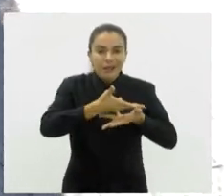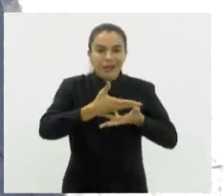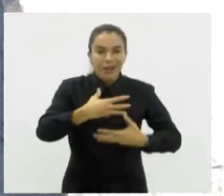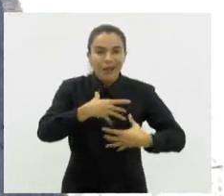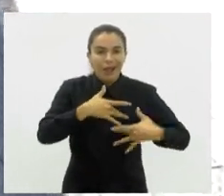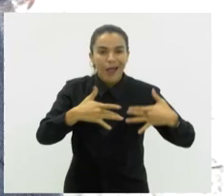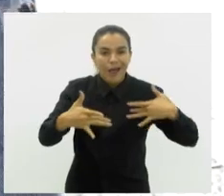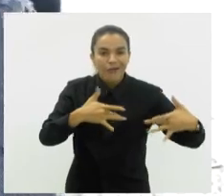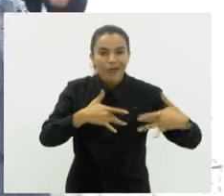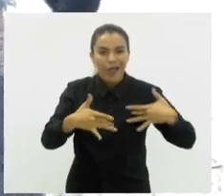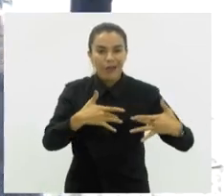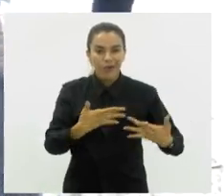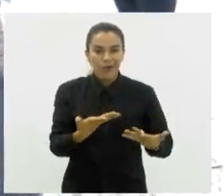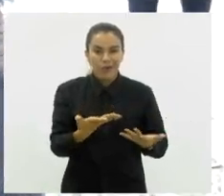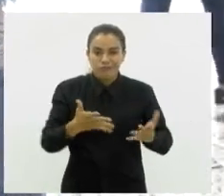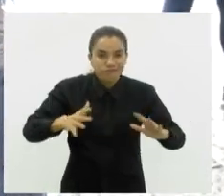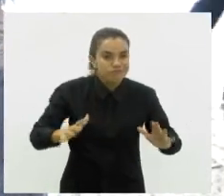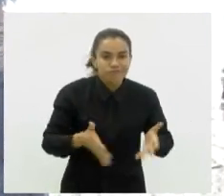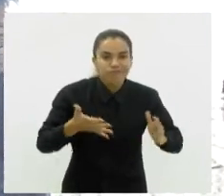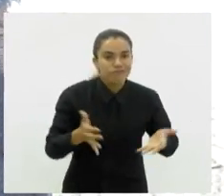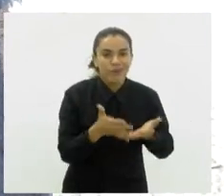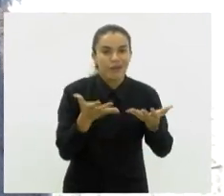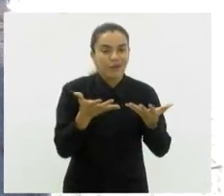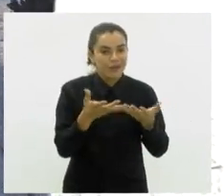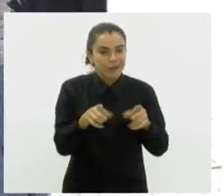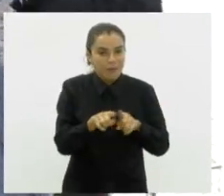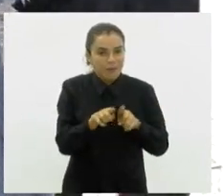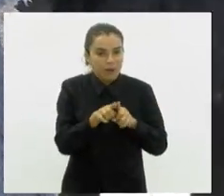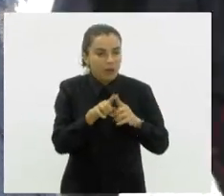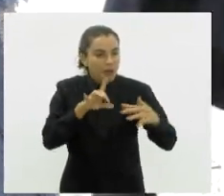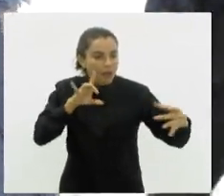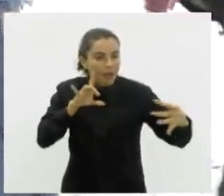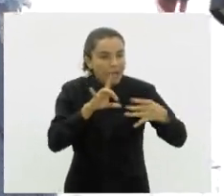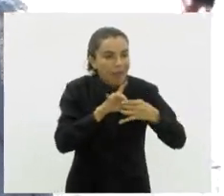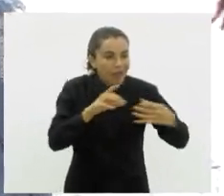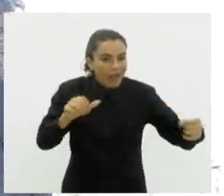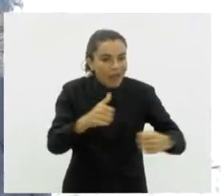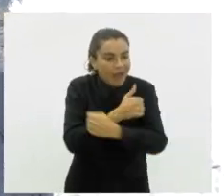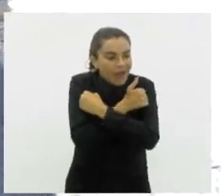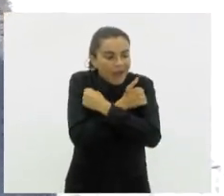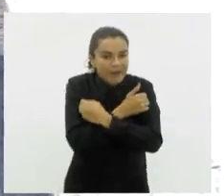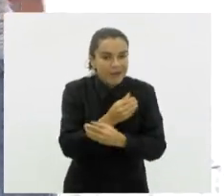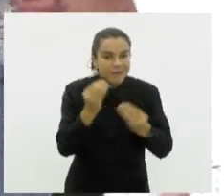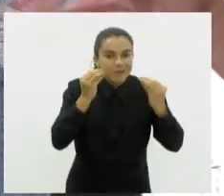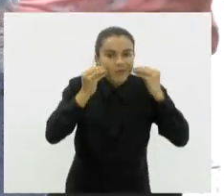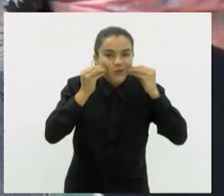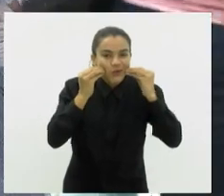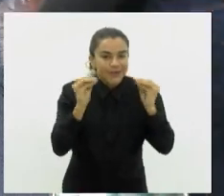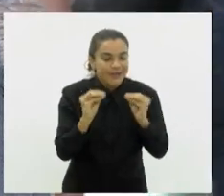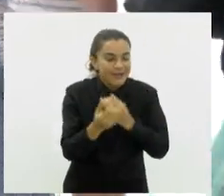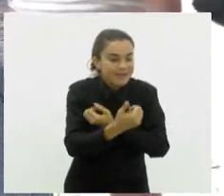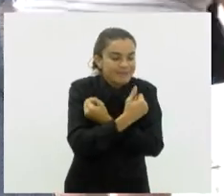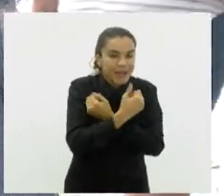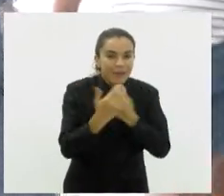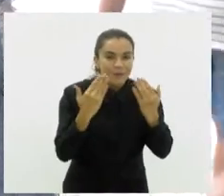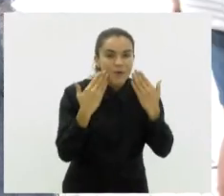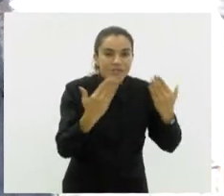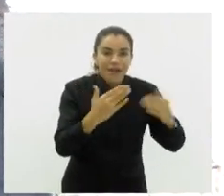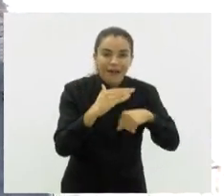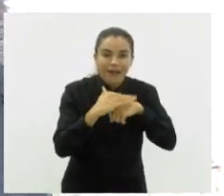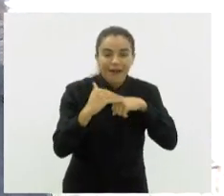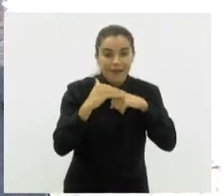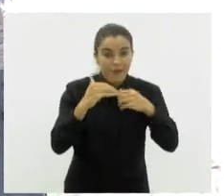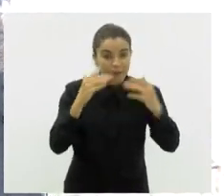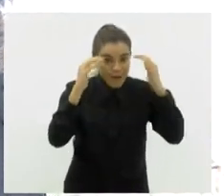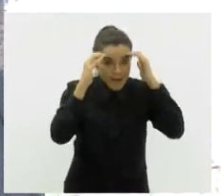estimula esse desejo de estar perto, de abraçar, de beijar, de demonstrar carinho, respeito,